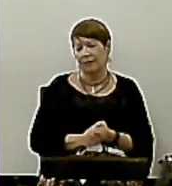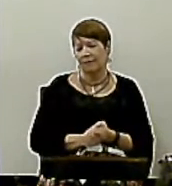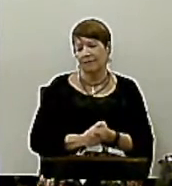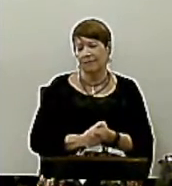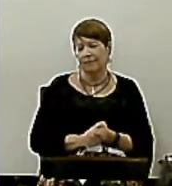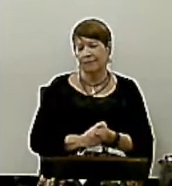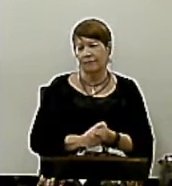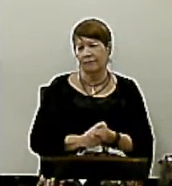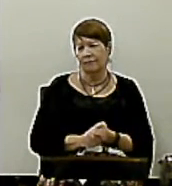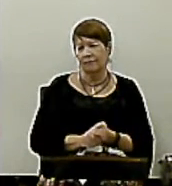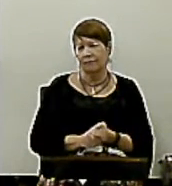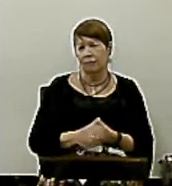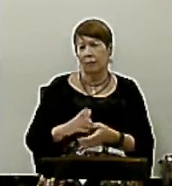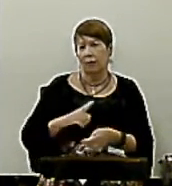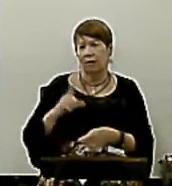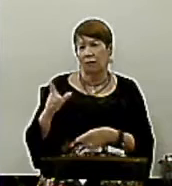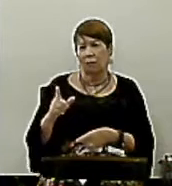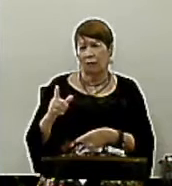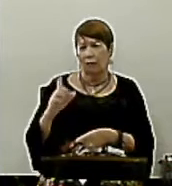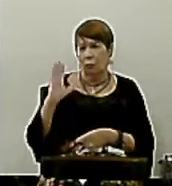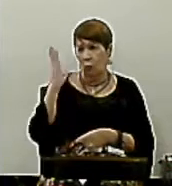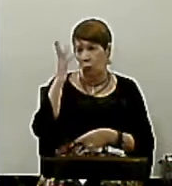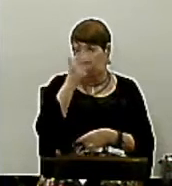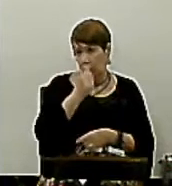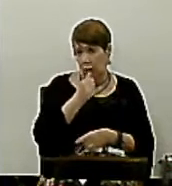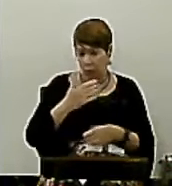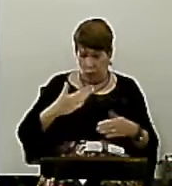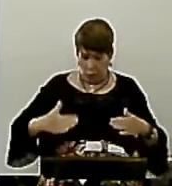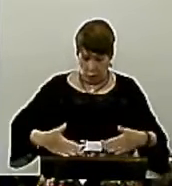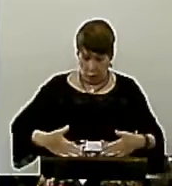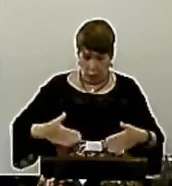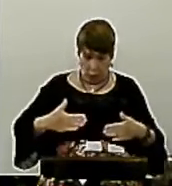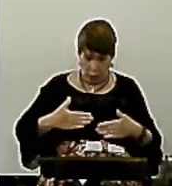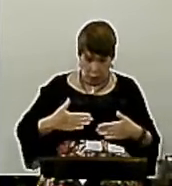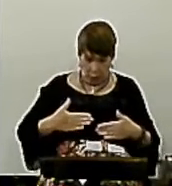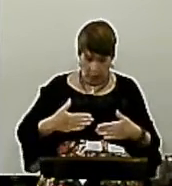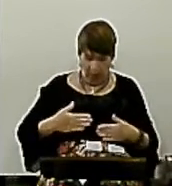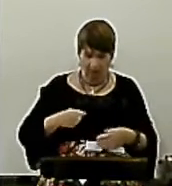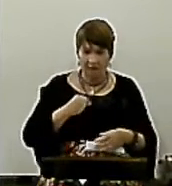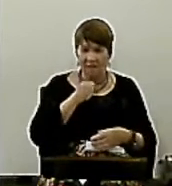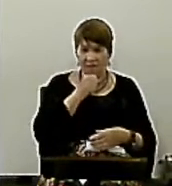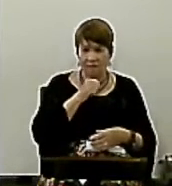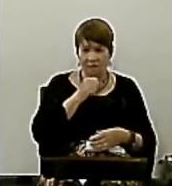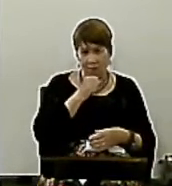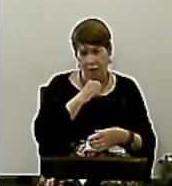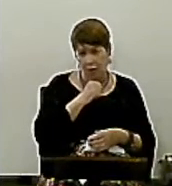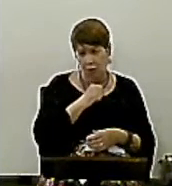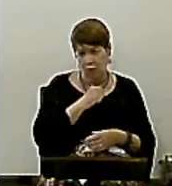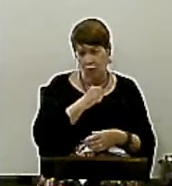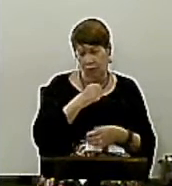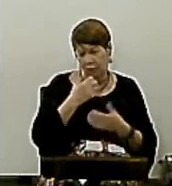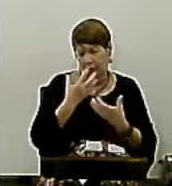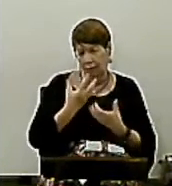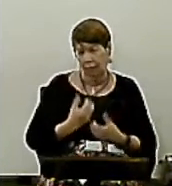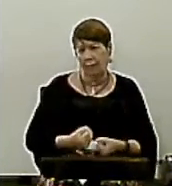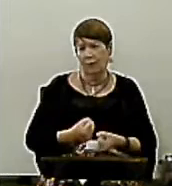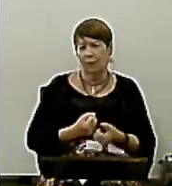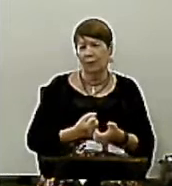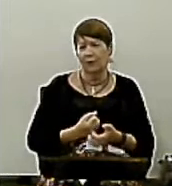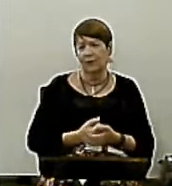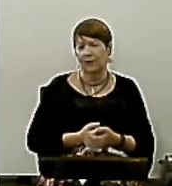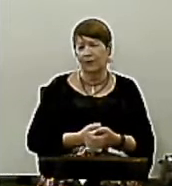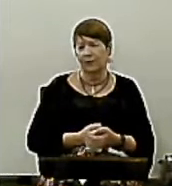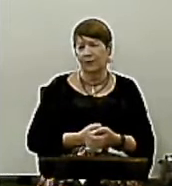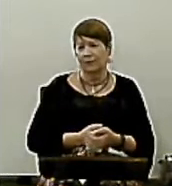Só que embora você tenha um rostinho de 30 O corpo é de 80, viu? Vocês sabem o que eu quero dizer Então,